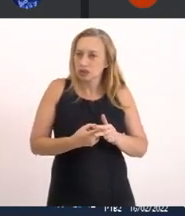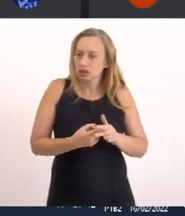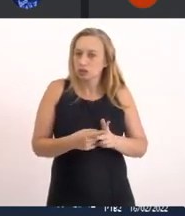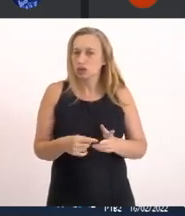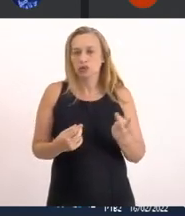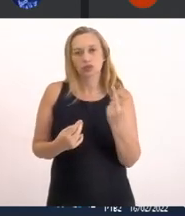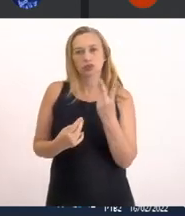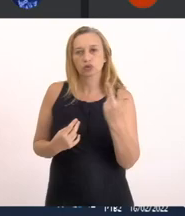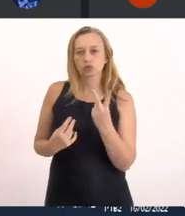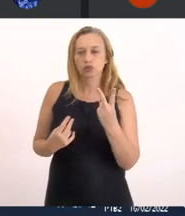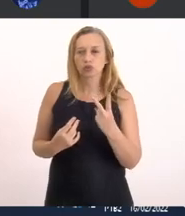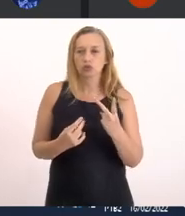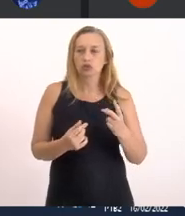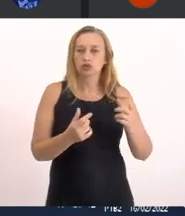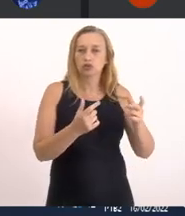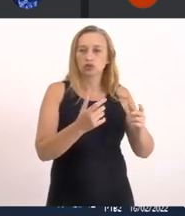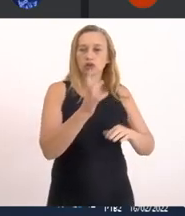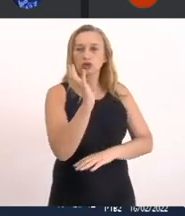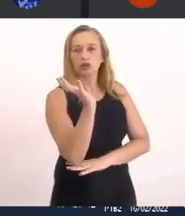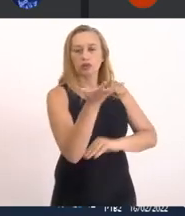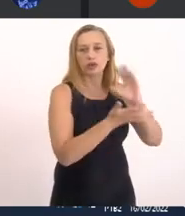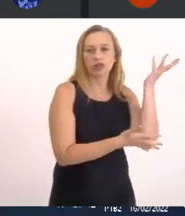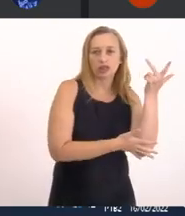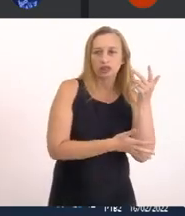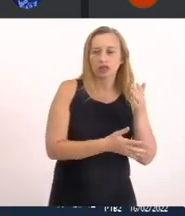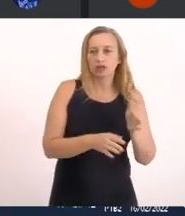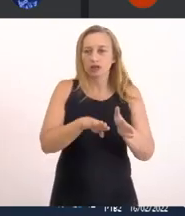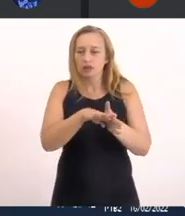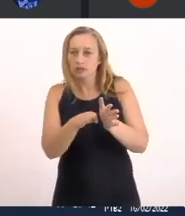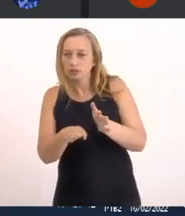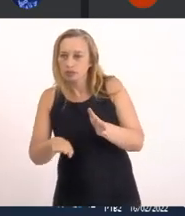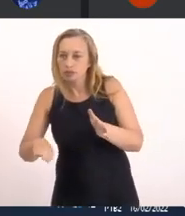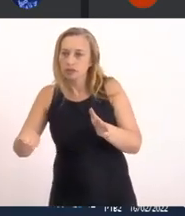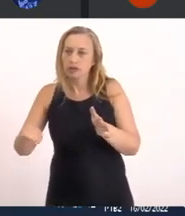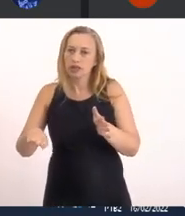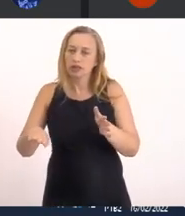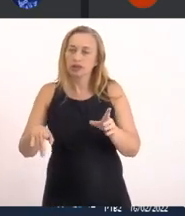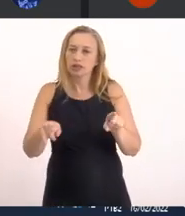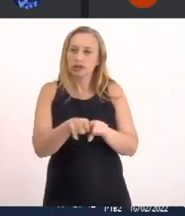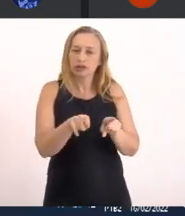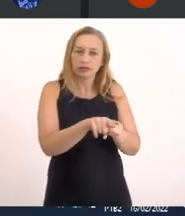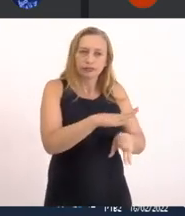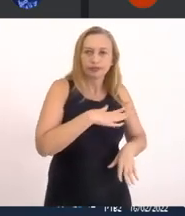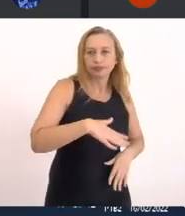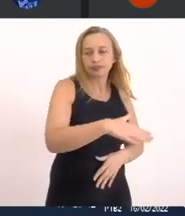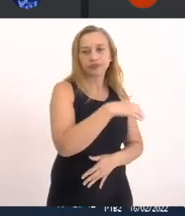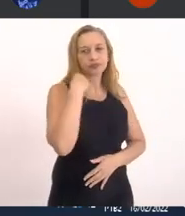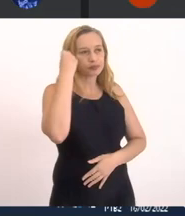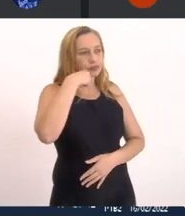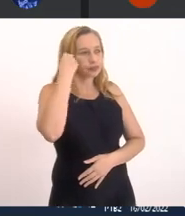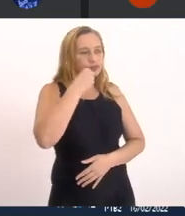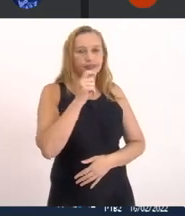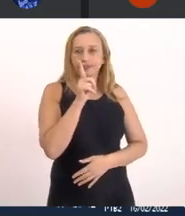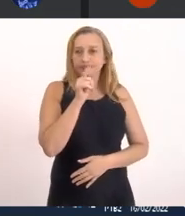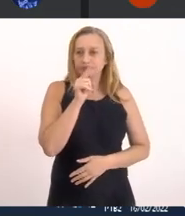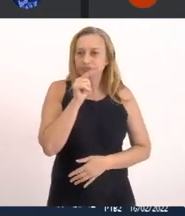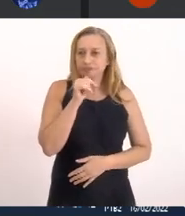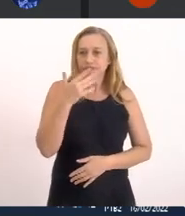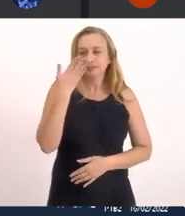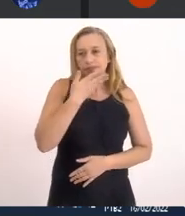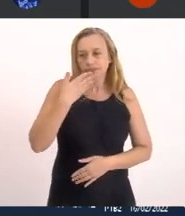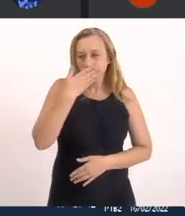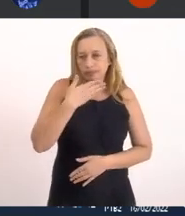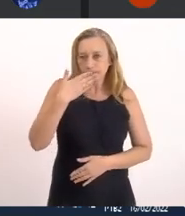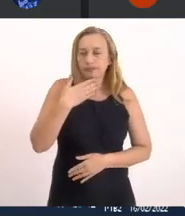dois ambientes O ambiente marinho E o ambiente lagunar De saquarema Que majoritariamente Era de água doce Ali sim